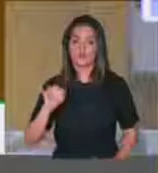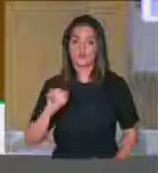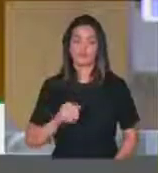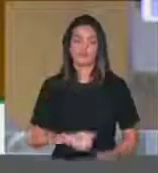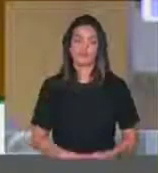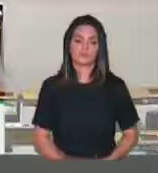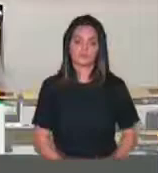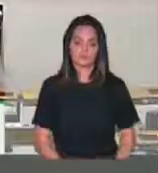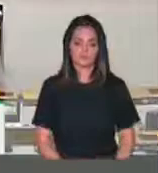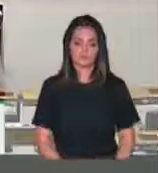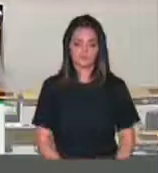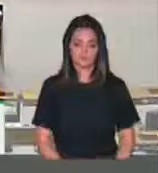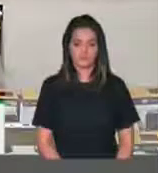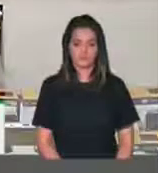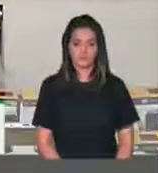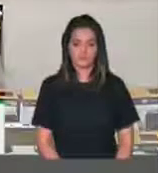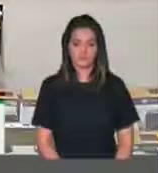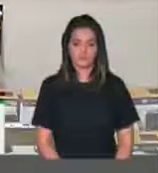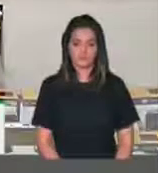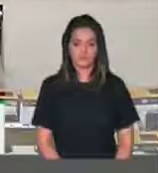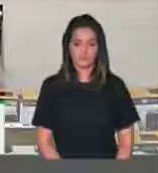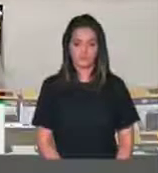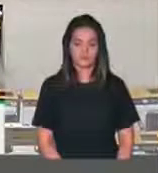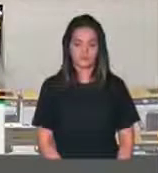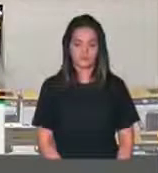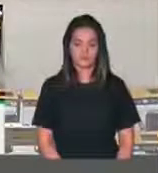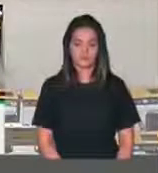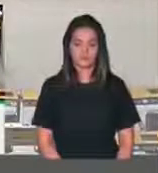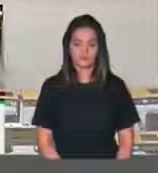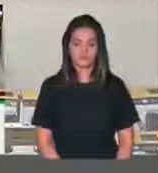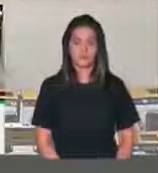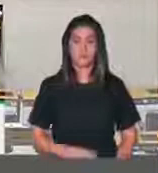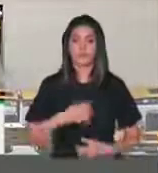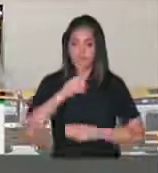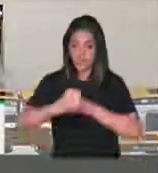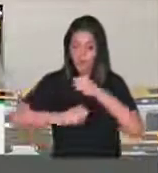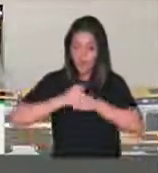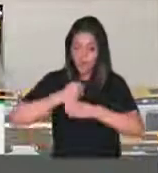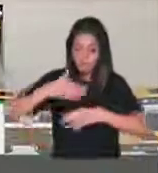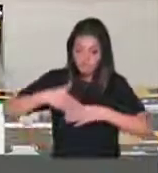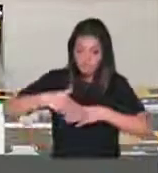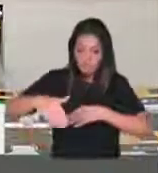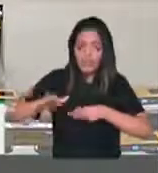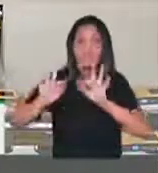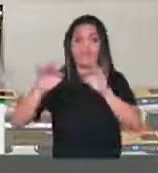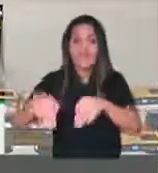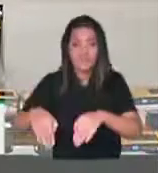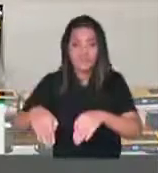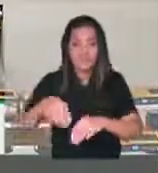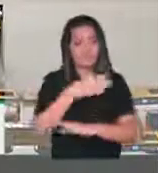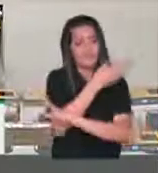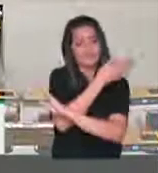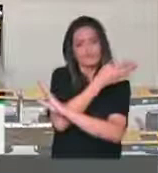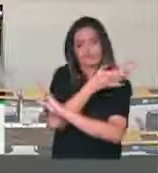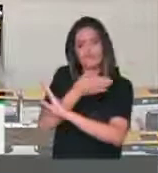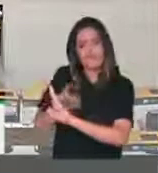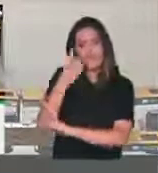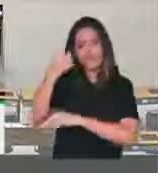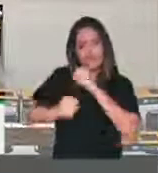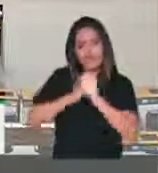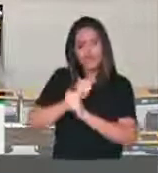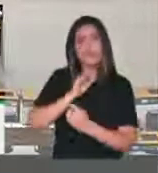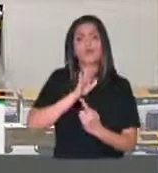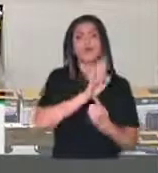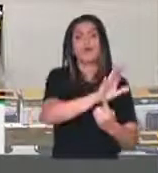O ano está terminando mostrando de que o governo Bolsonaro